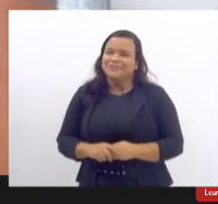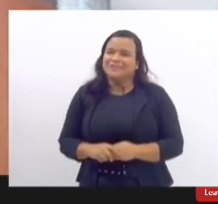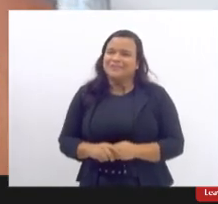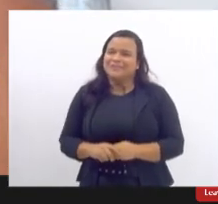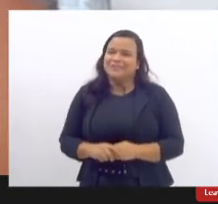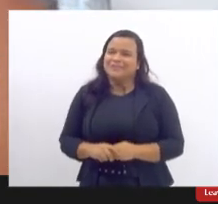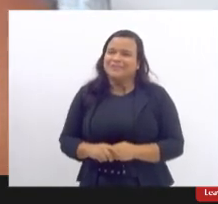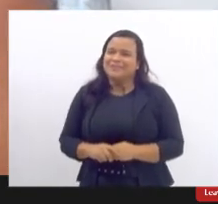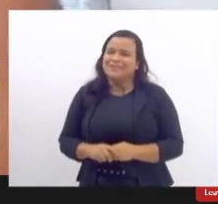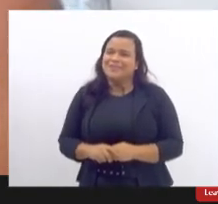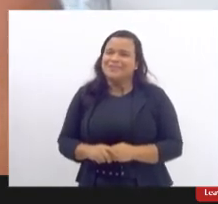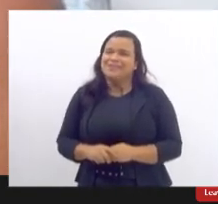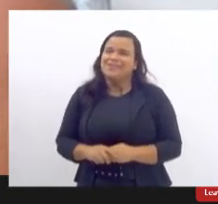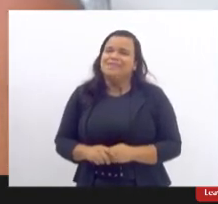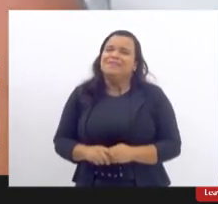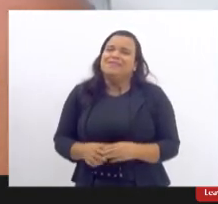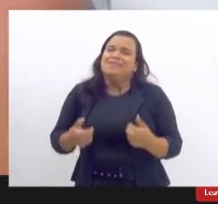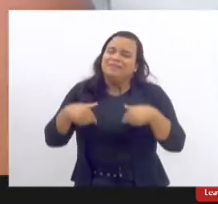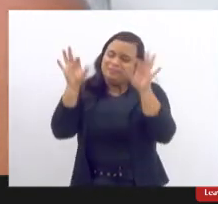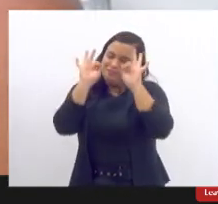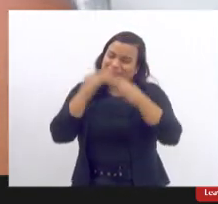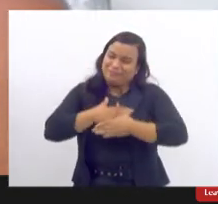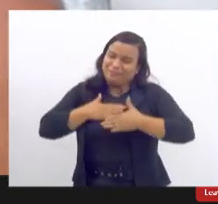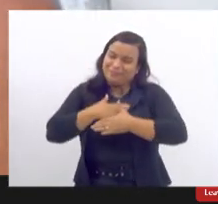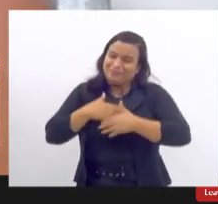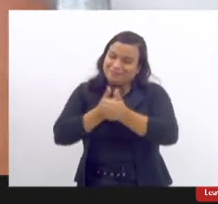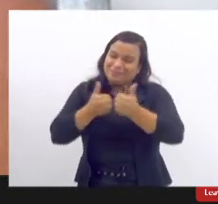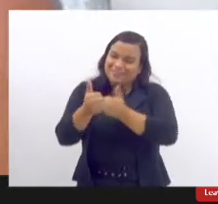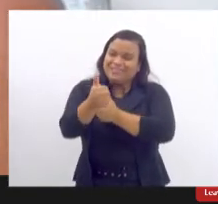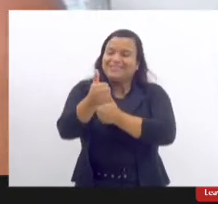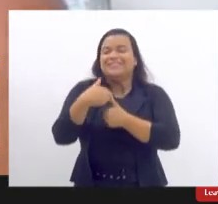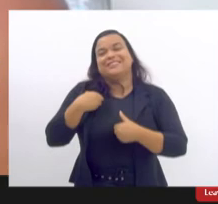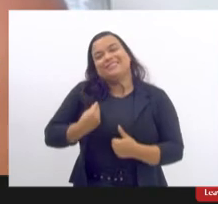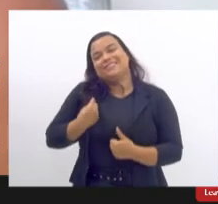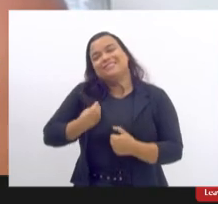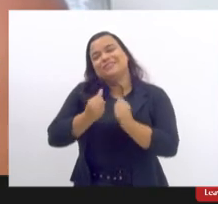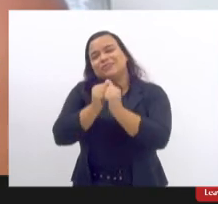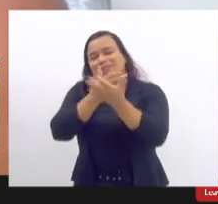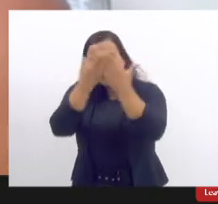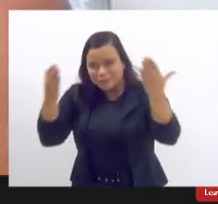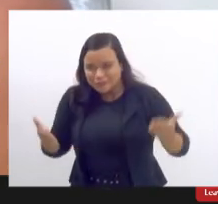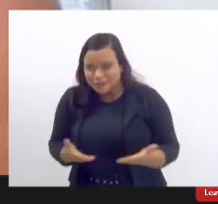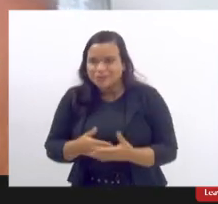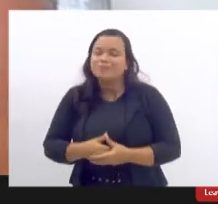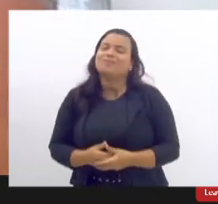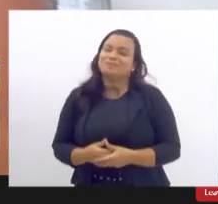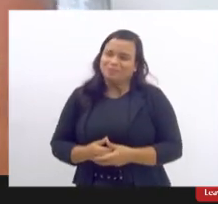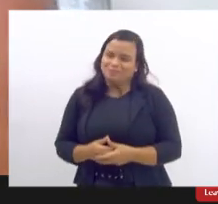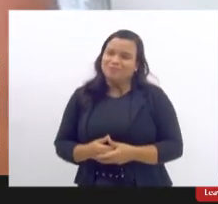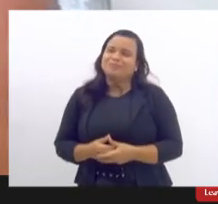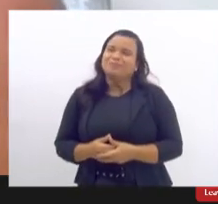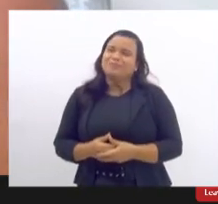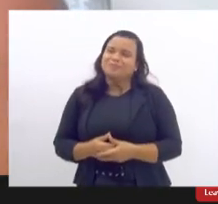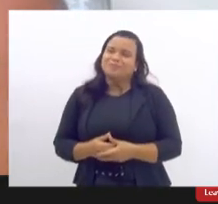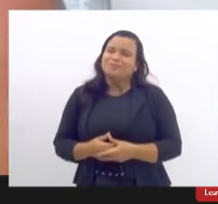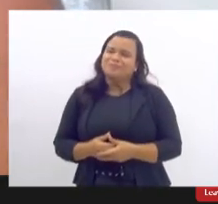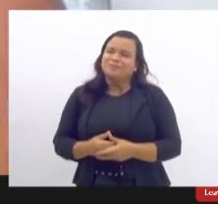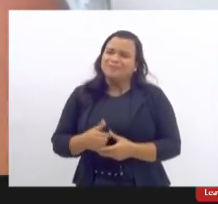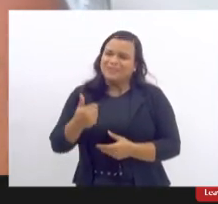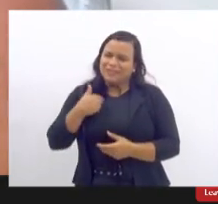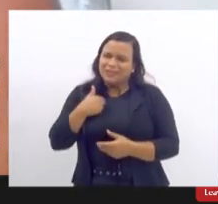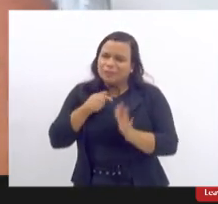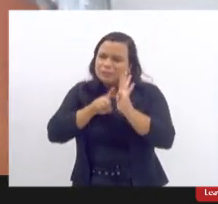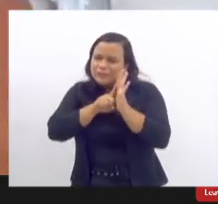a privilegiada aqui sou eu viu é hoje eu me debrucei um